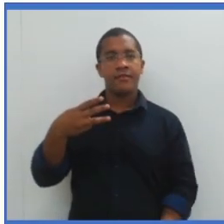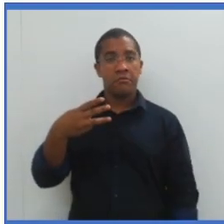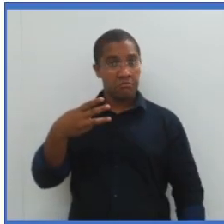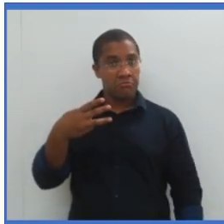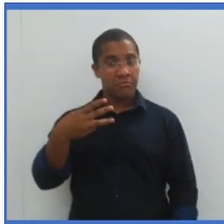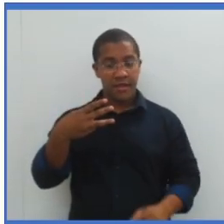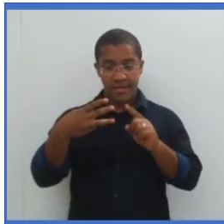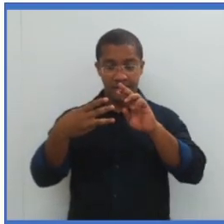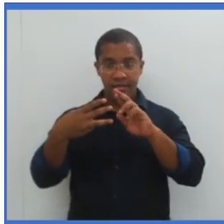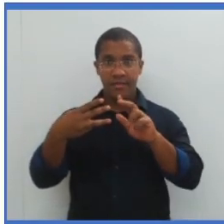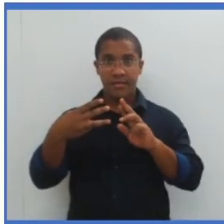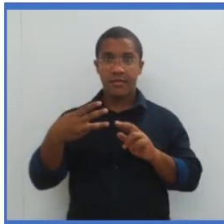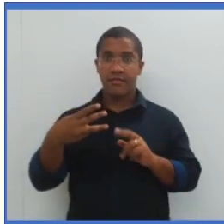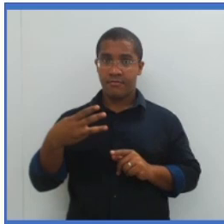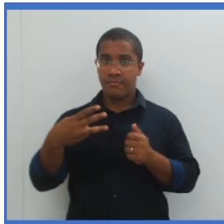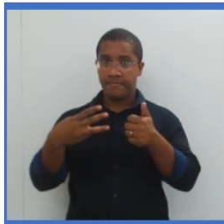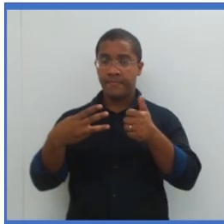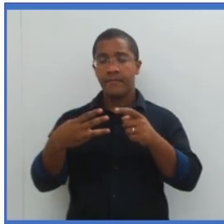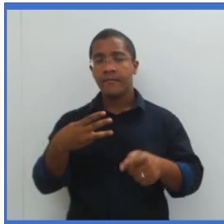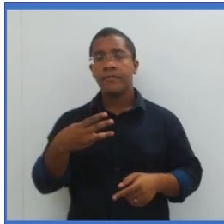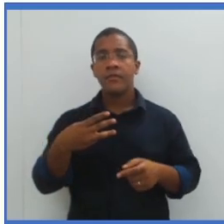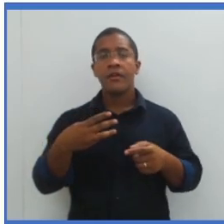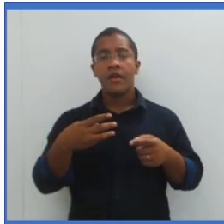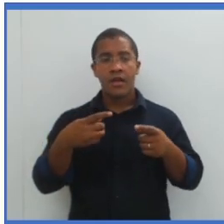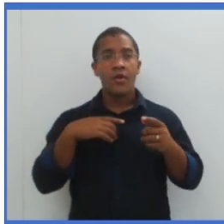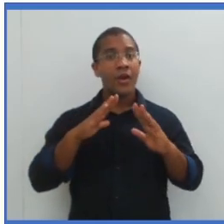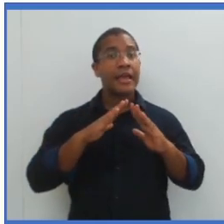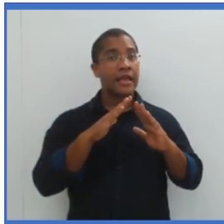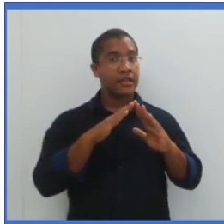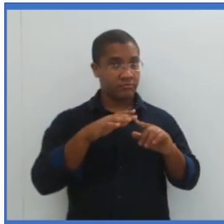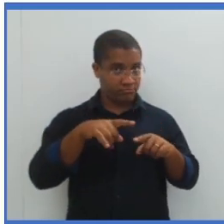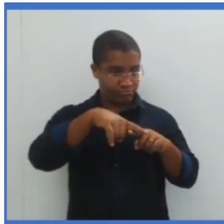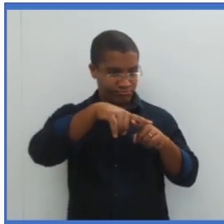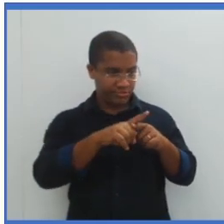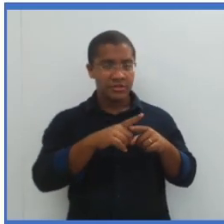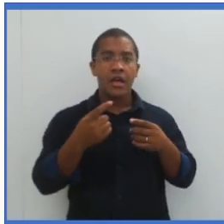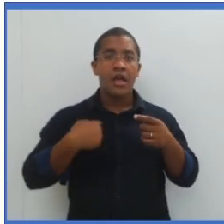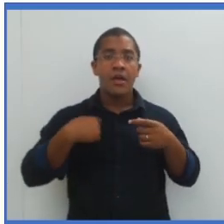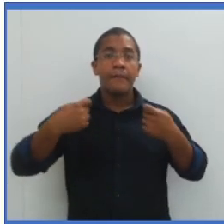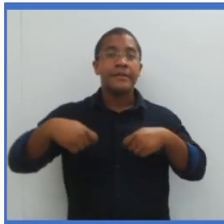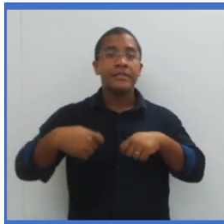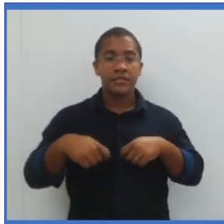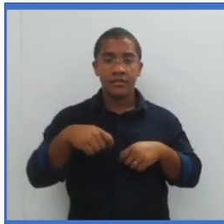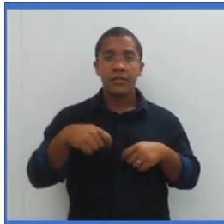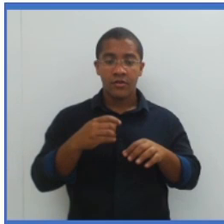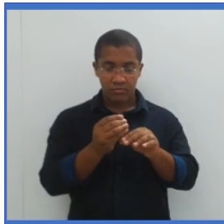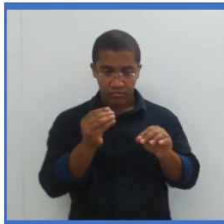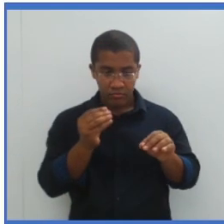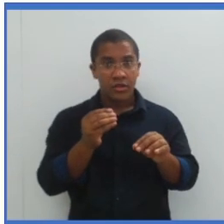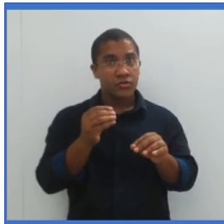Ok? Vamos lá. Eu vou construir uma alavanca em casa. Eu tenho que ter uma barra